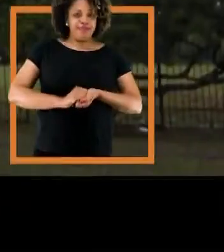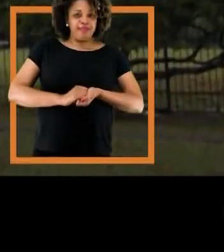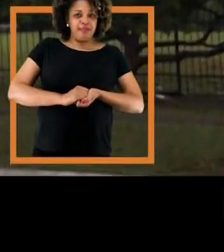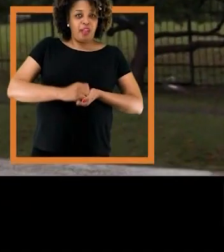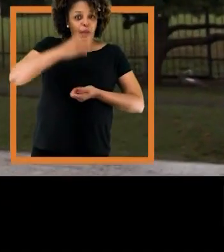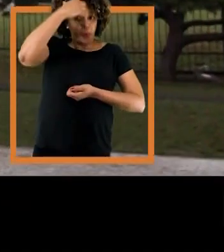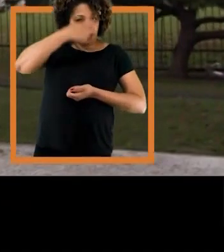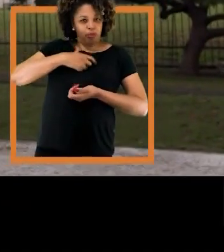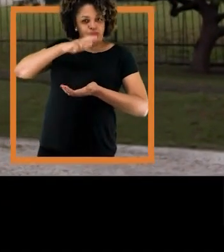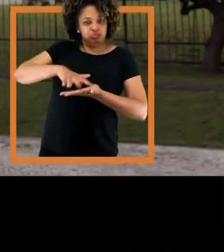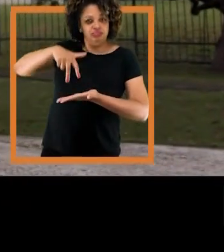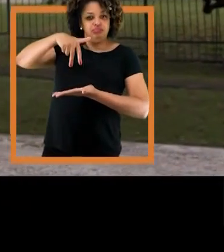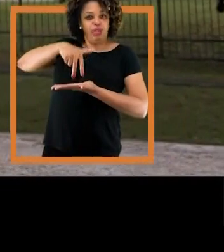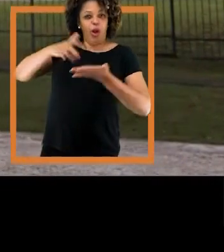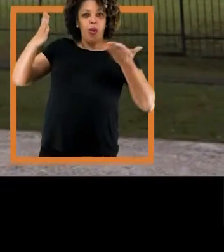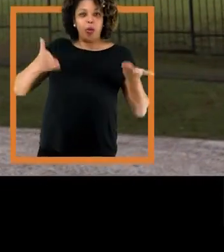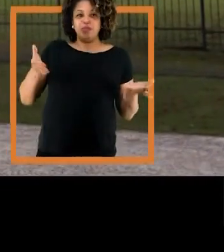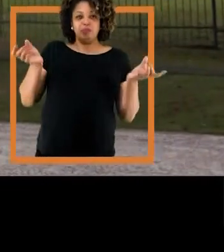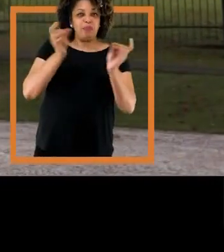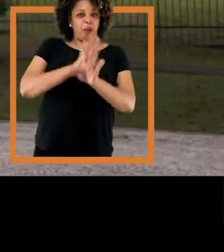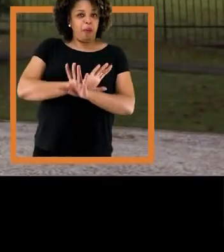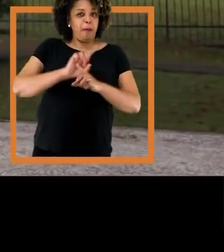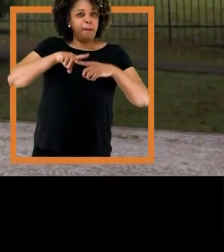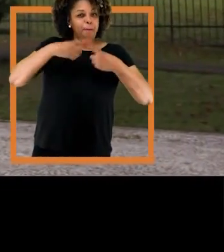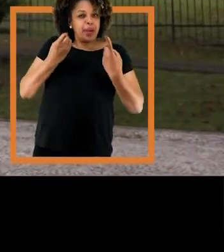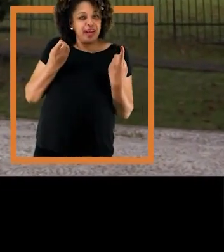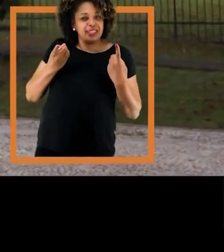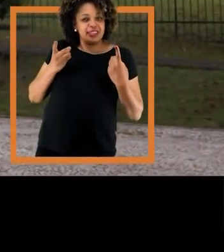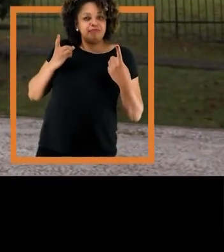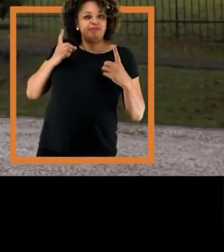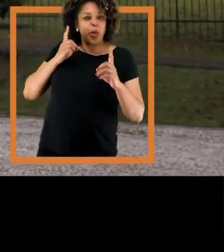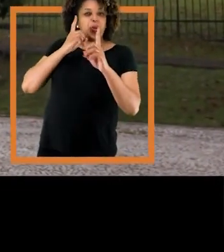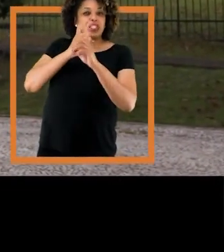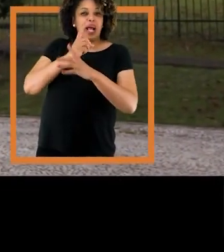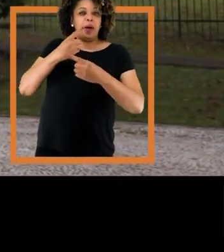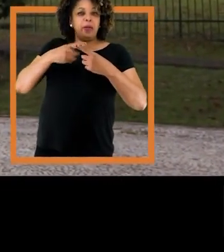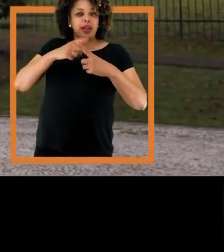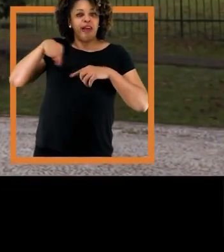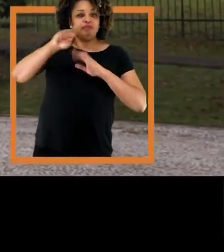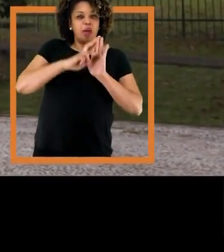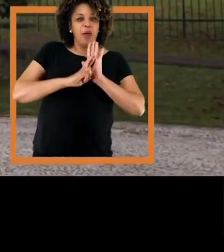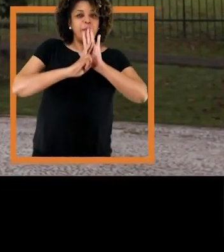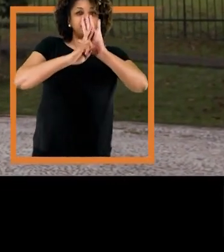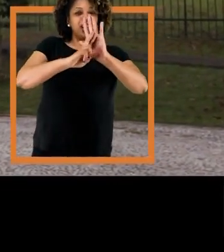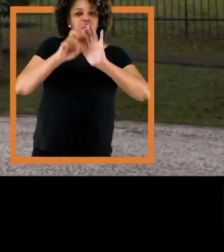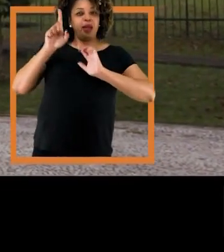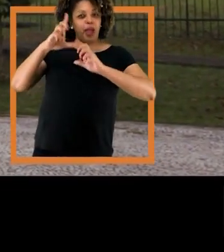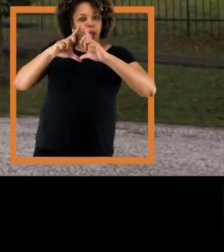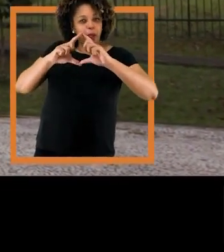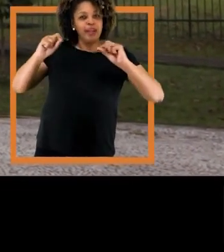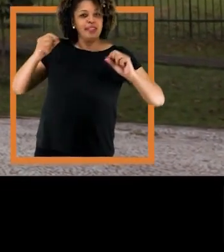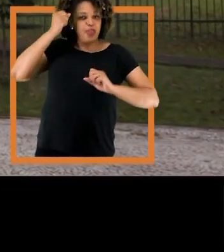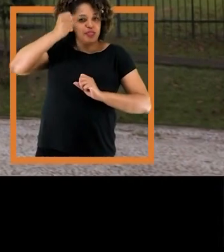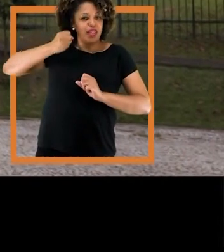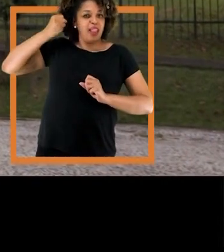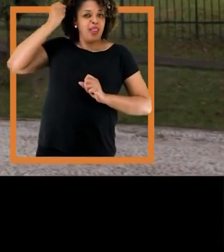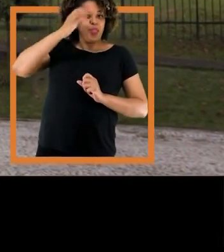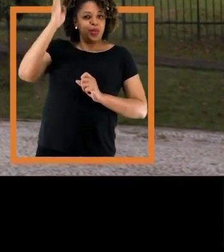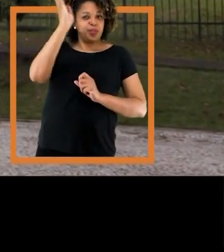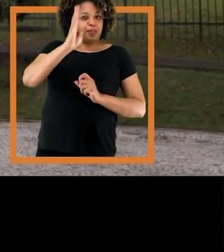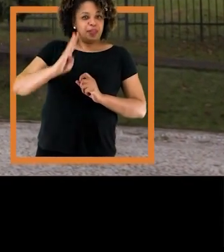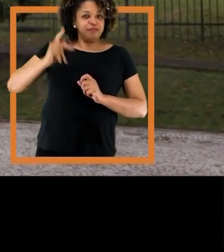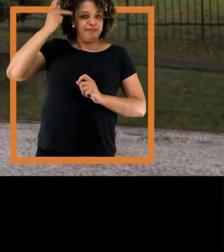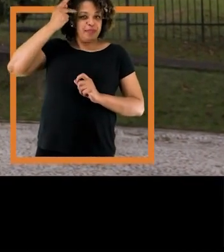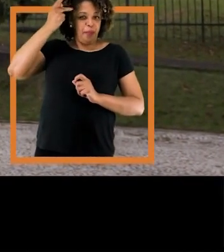Eu estou aqui hoje não pra uma despedida, mas pra um até breve. Espero poder representar vocês todos lá em Brasília como senador da